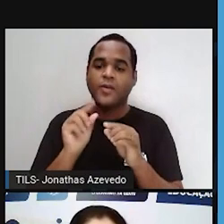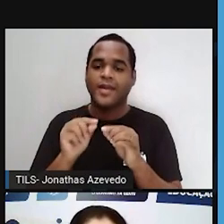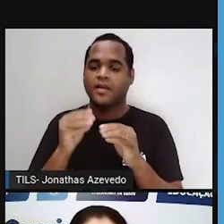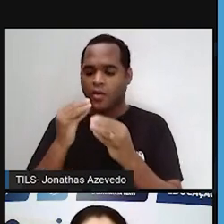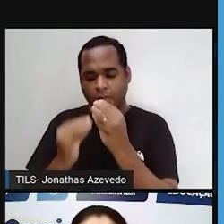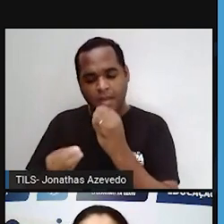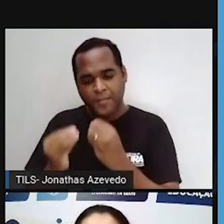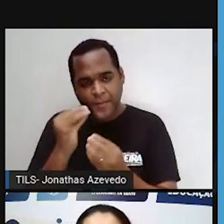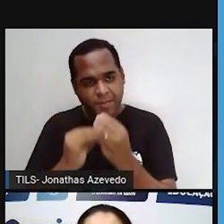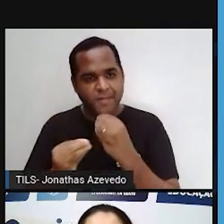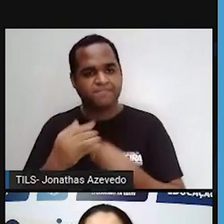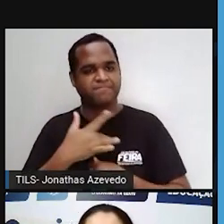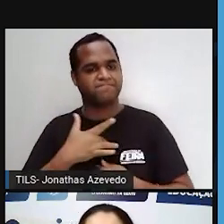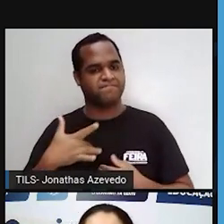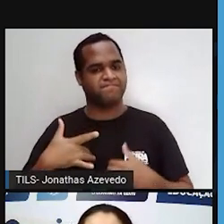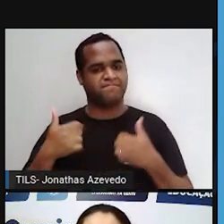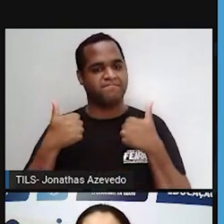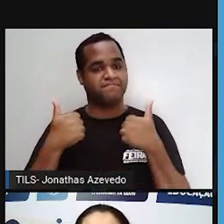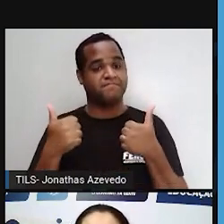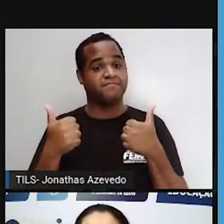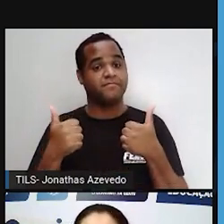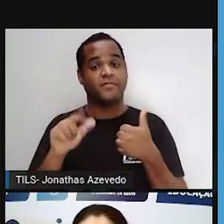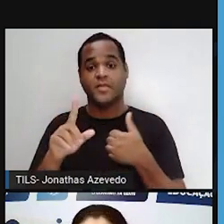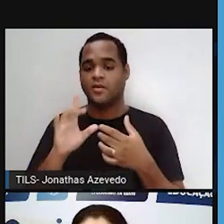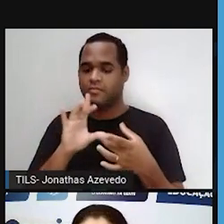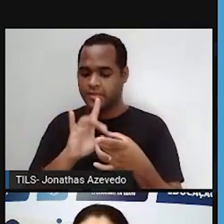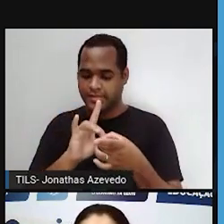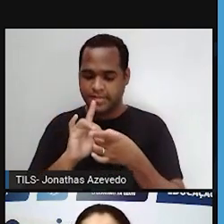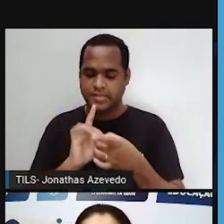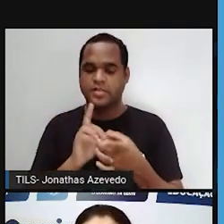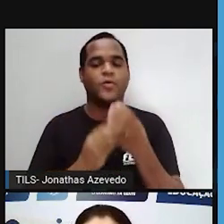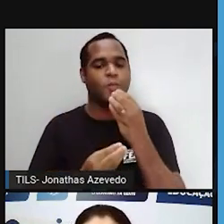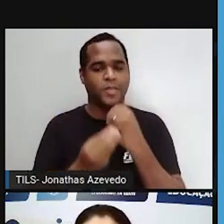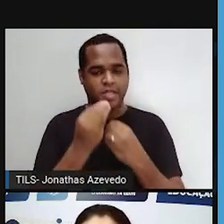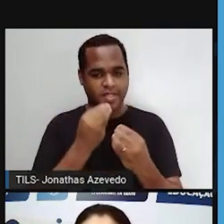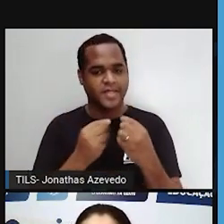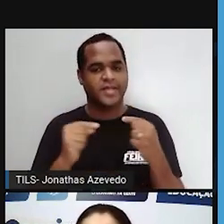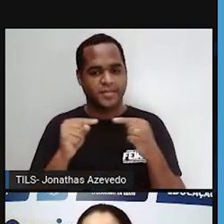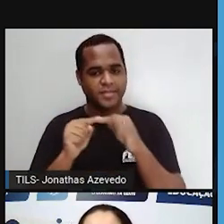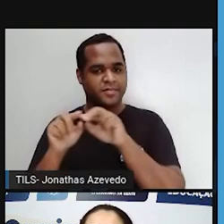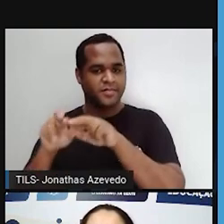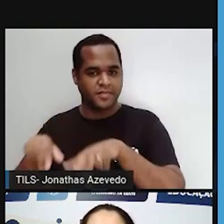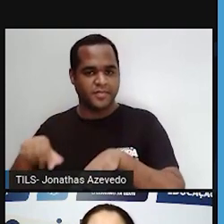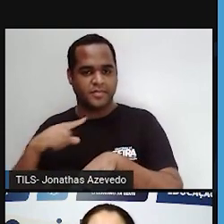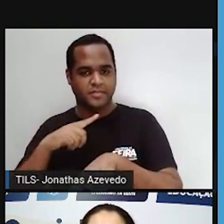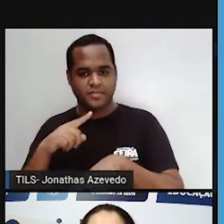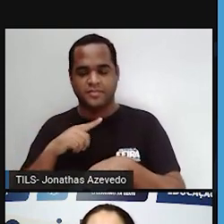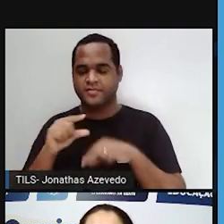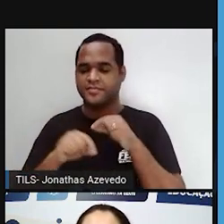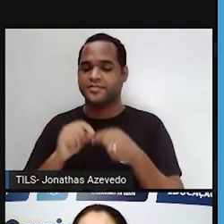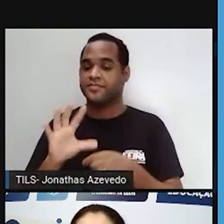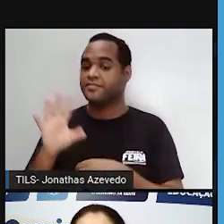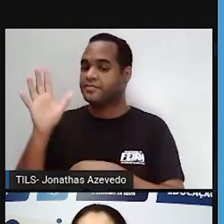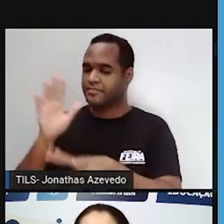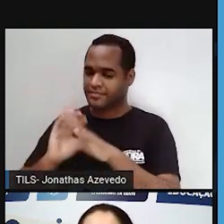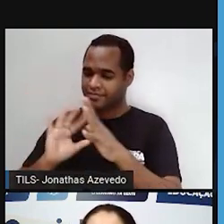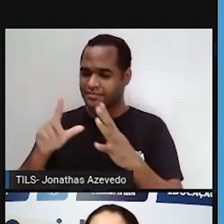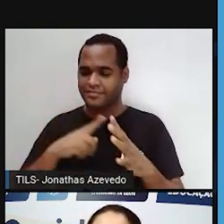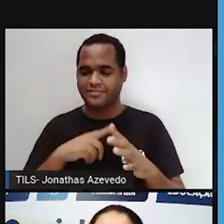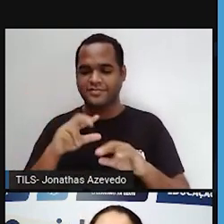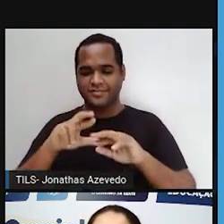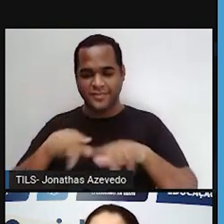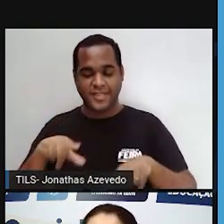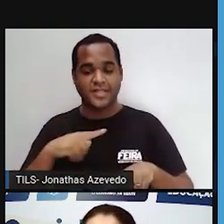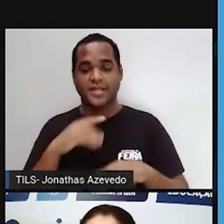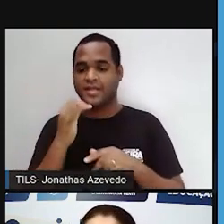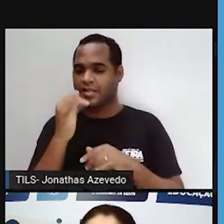alimentação. Então, através dessas relações alimentares que ocorrem nos ecossistemas, é que a gente vê esse fluxo de matéria